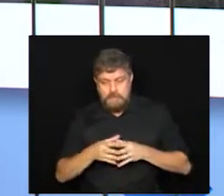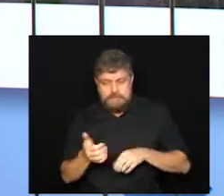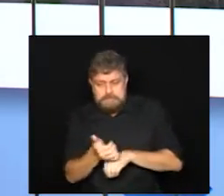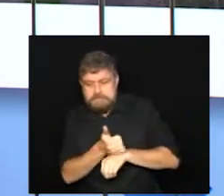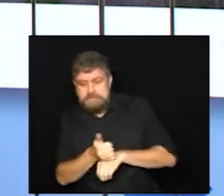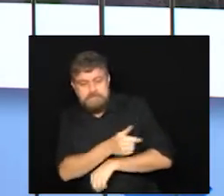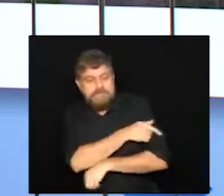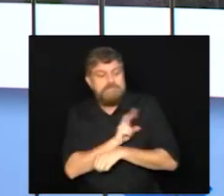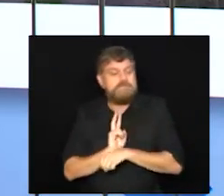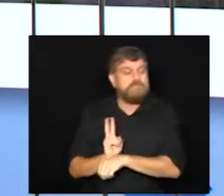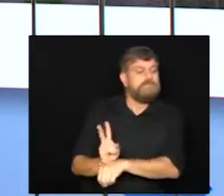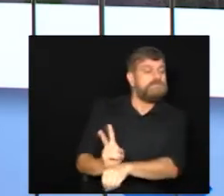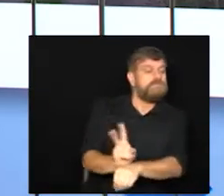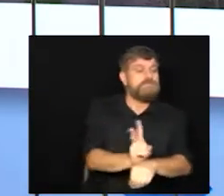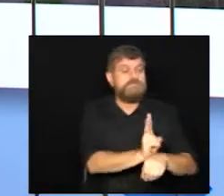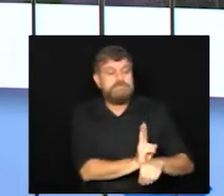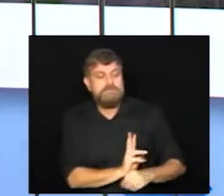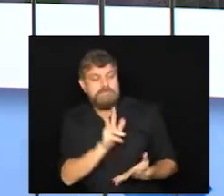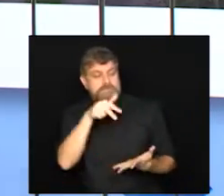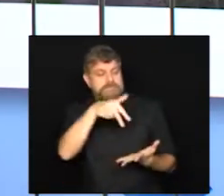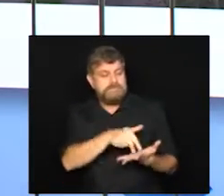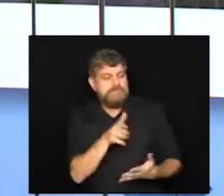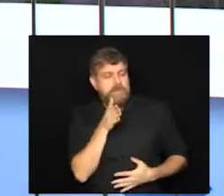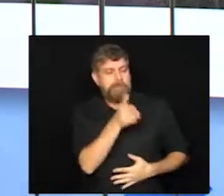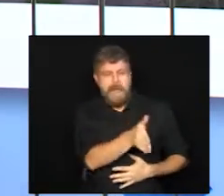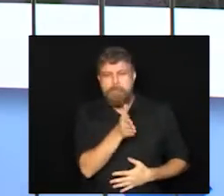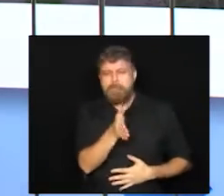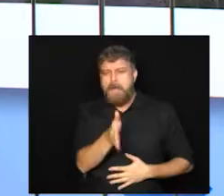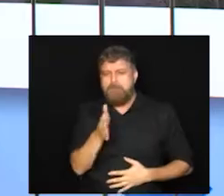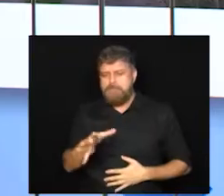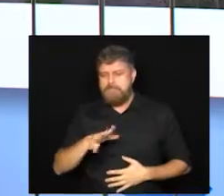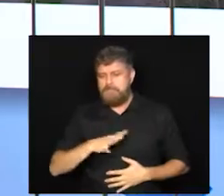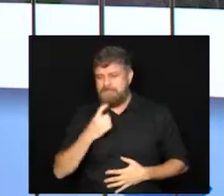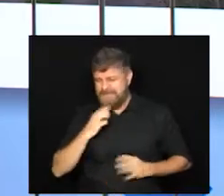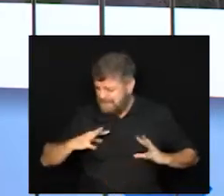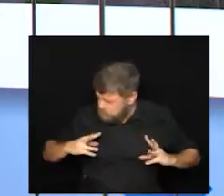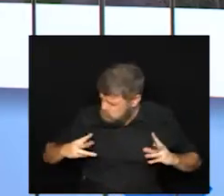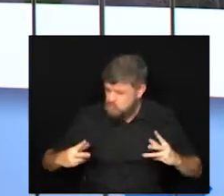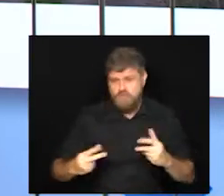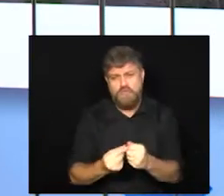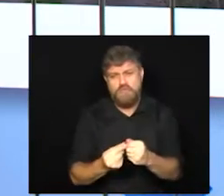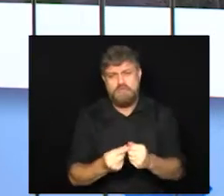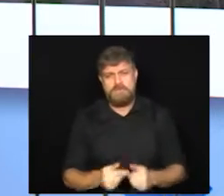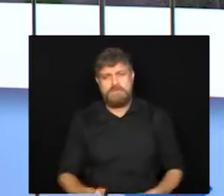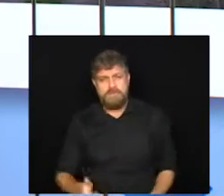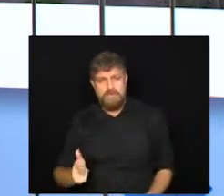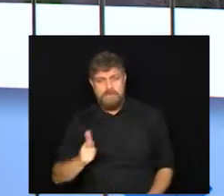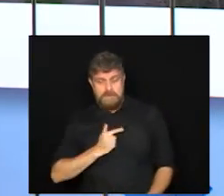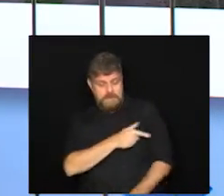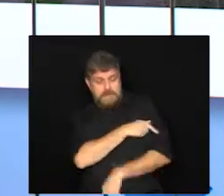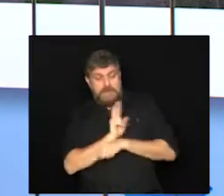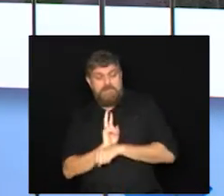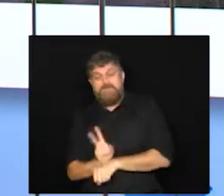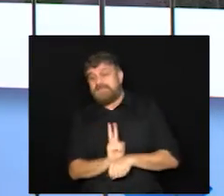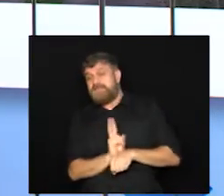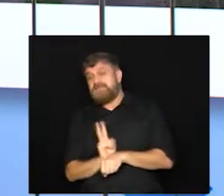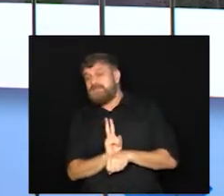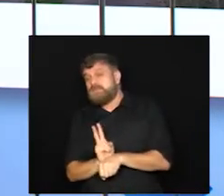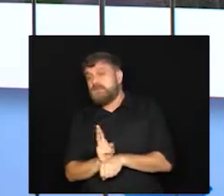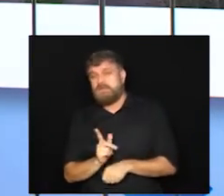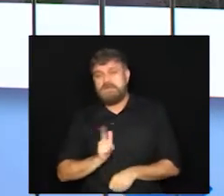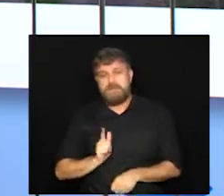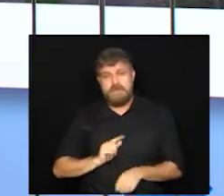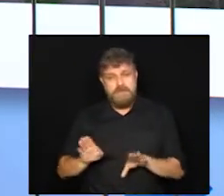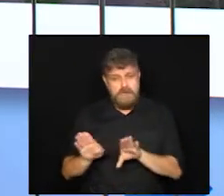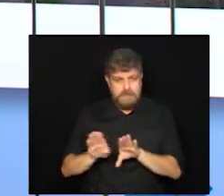aí fazendo fiscalização em todas as regiões da cidade. E essas fiscalizações, que são